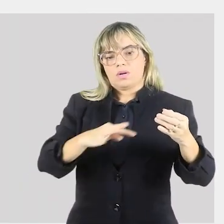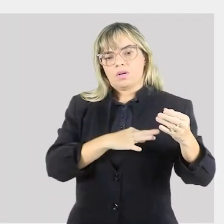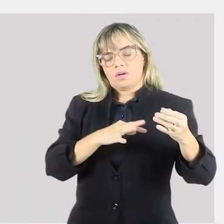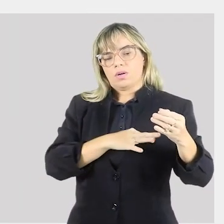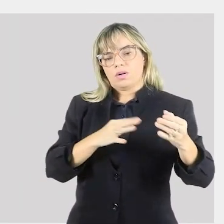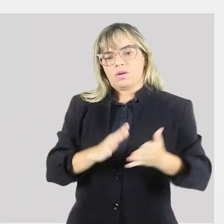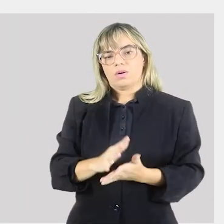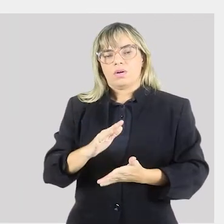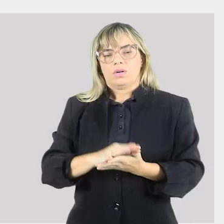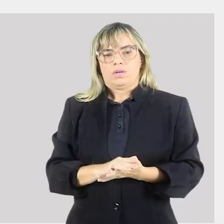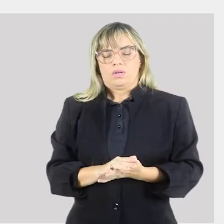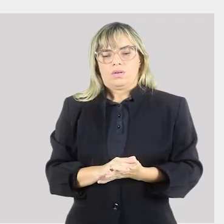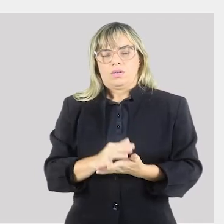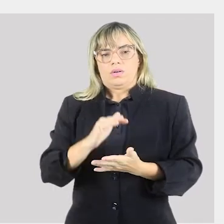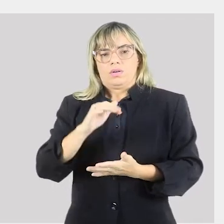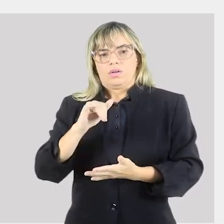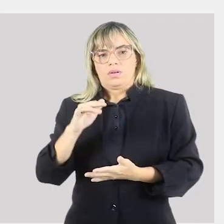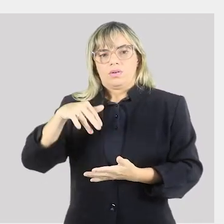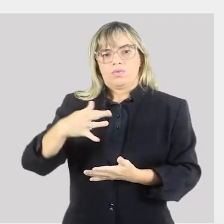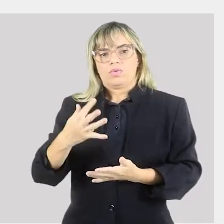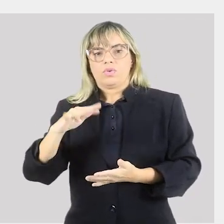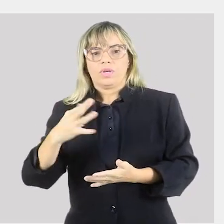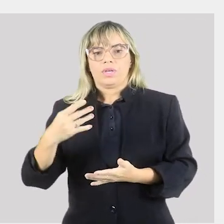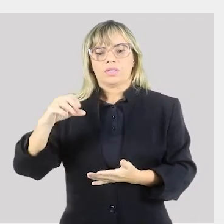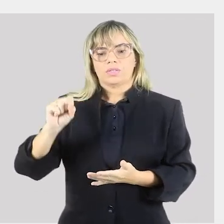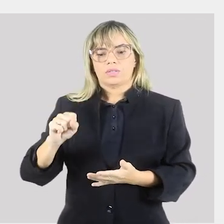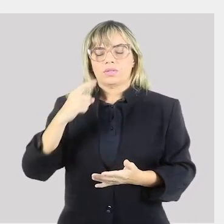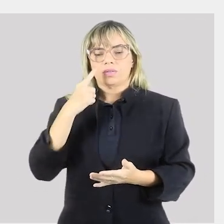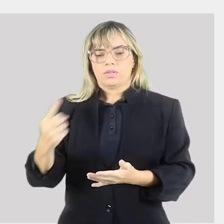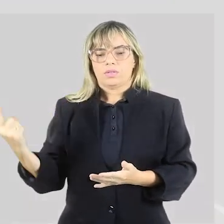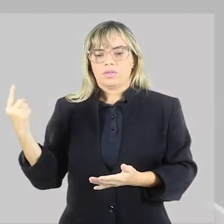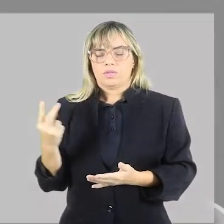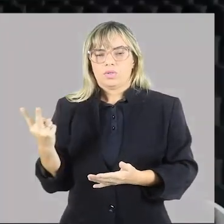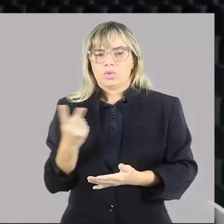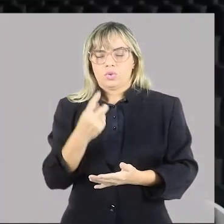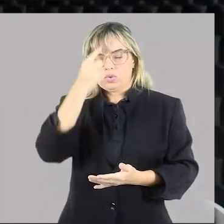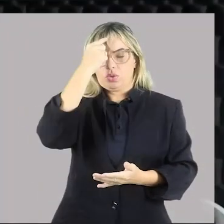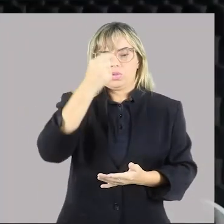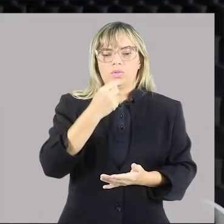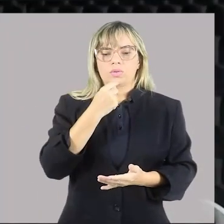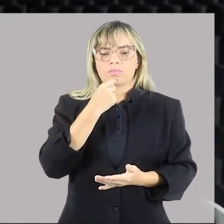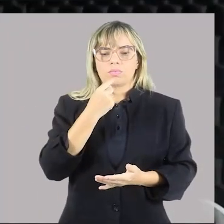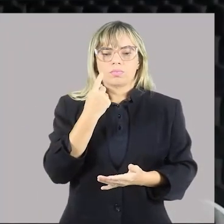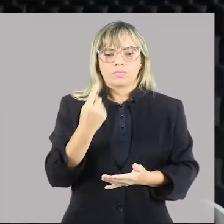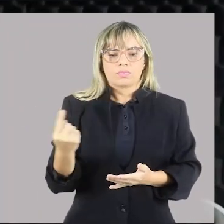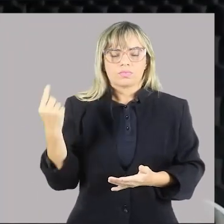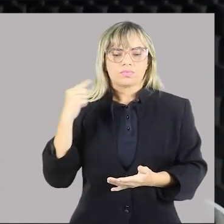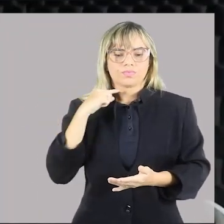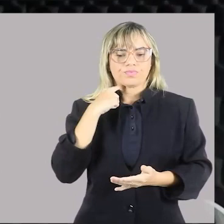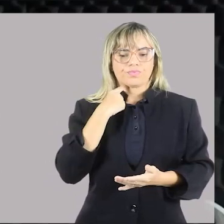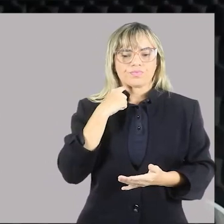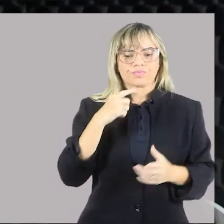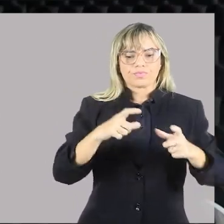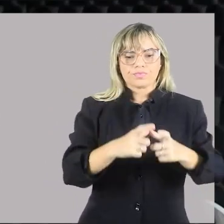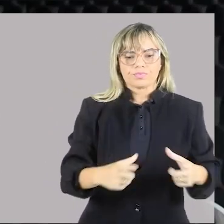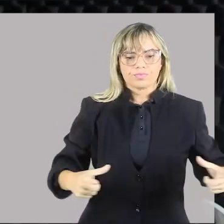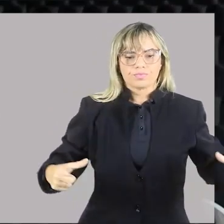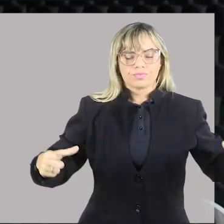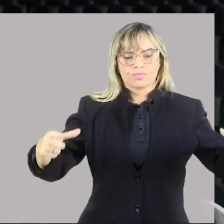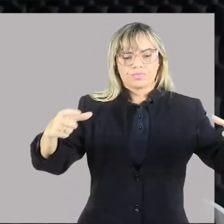Está bem aqui duas imagens, é nítido, aqui o resíduo, o lixo, que